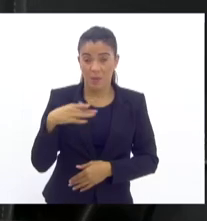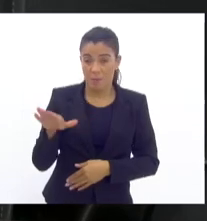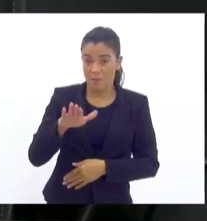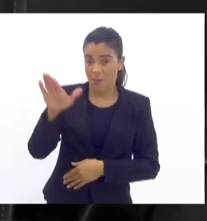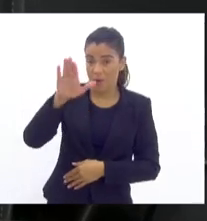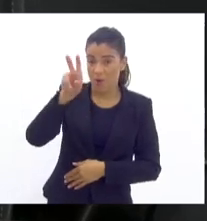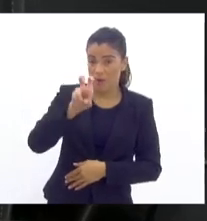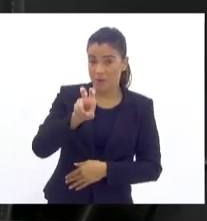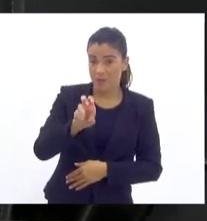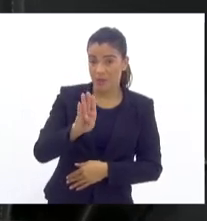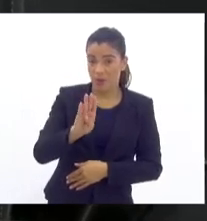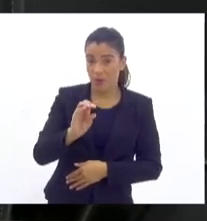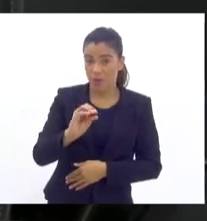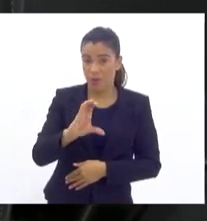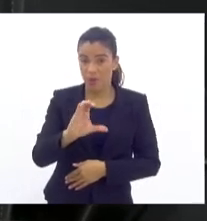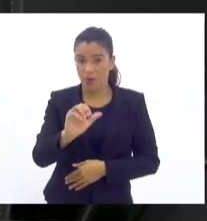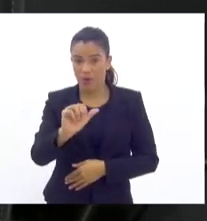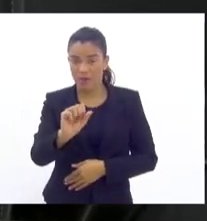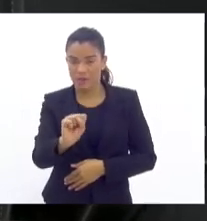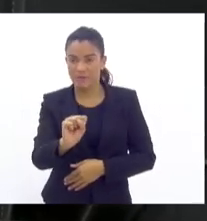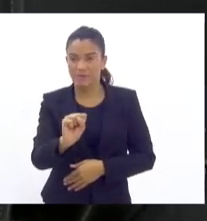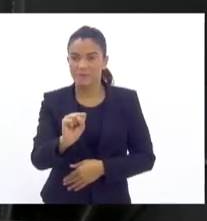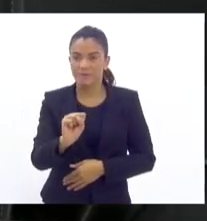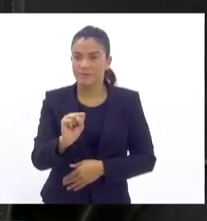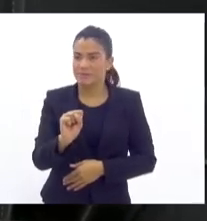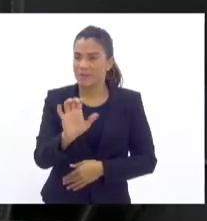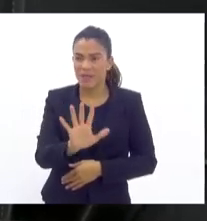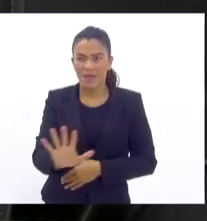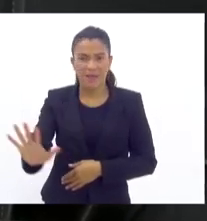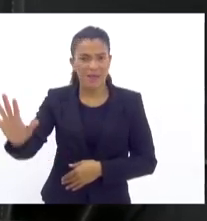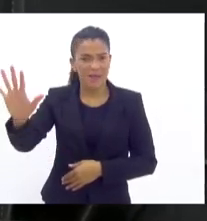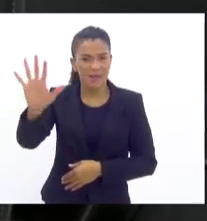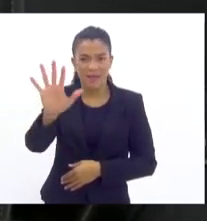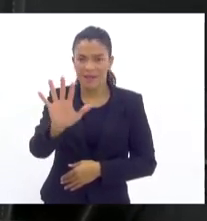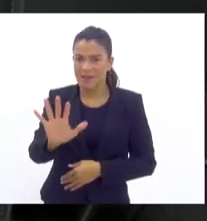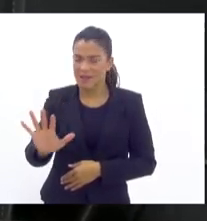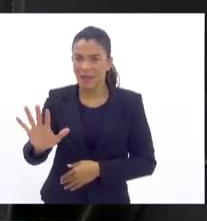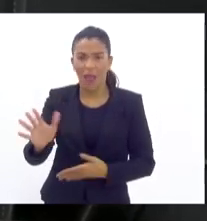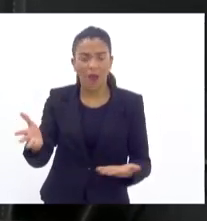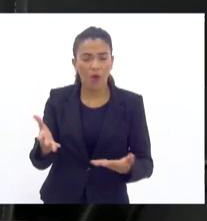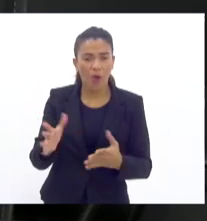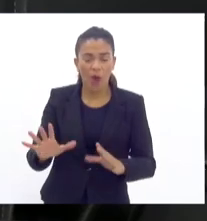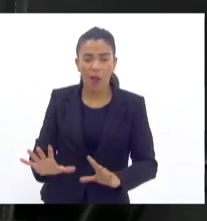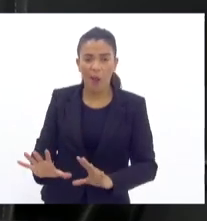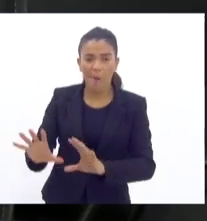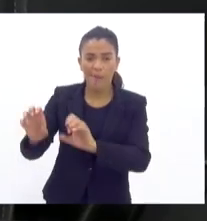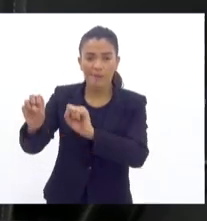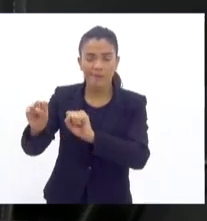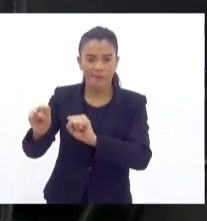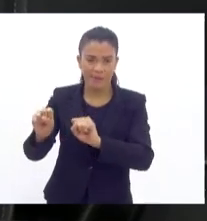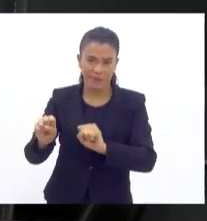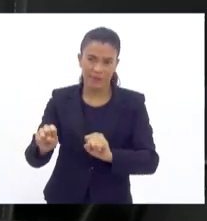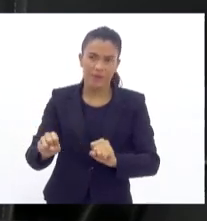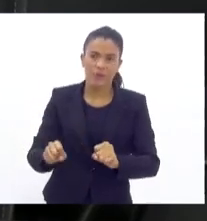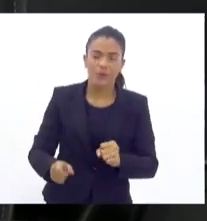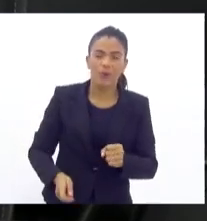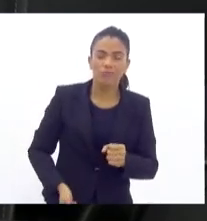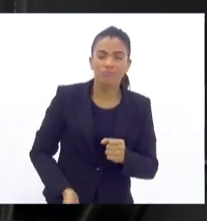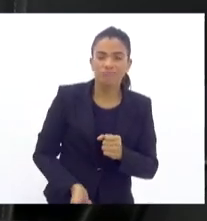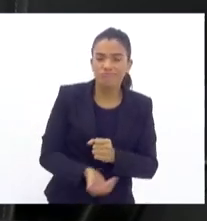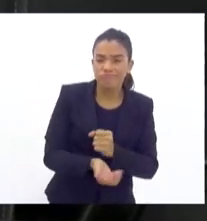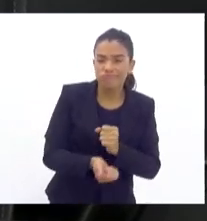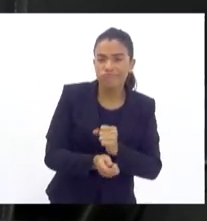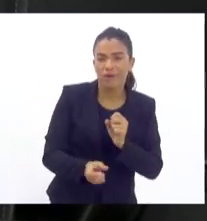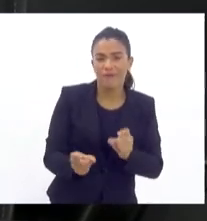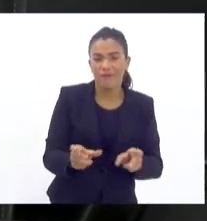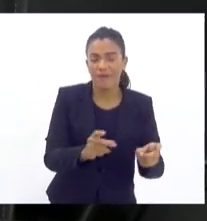morava na Doutor Nunes, andava tudo aquilo ali, ele está tomado pelo tráfico ali atrás, pelo que ele está falando aqui, eu sou da Baixada.